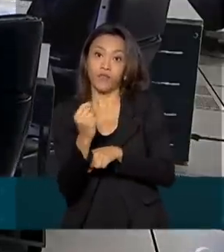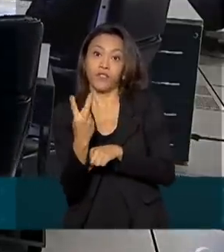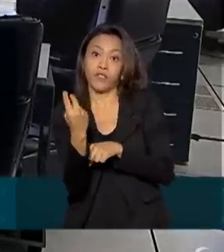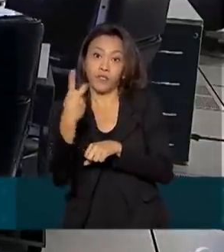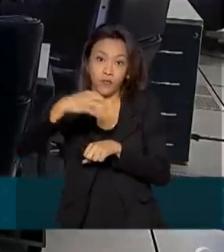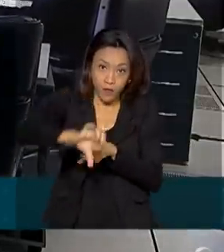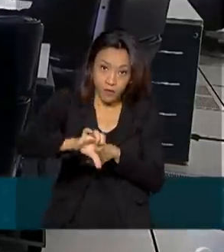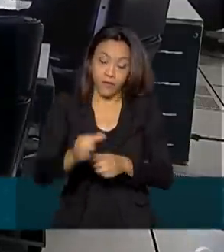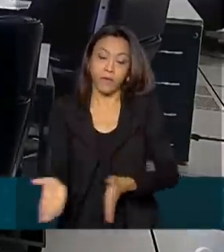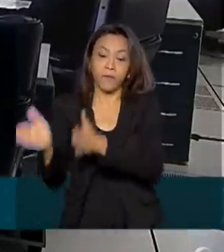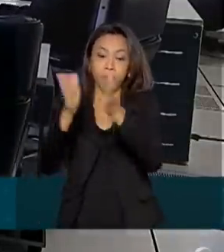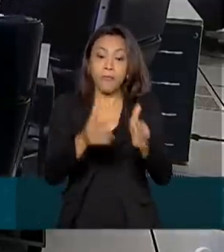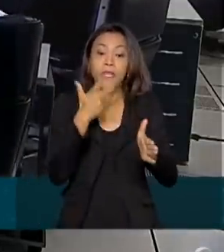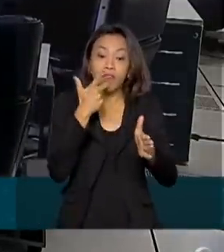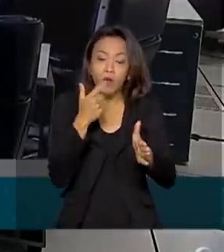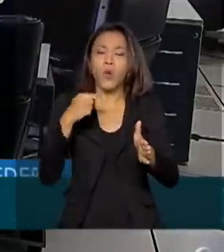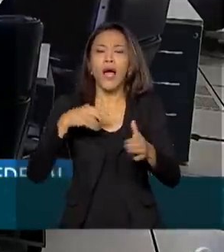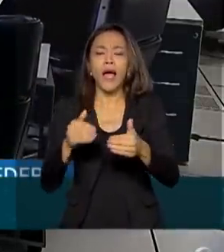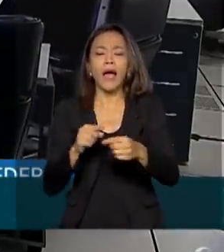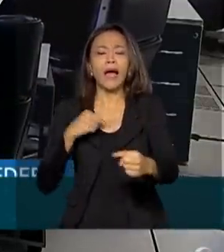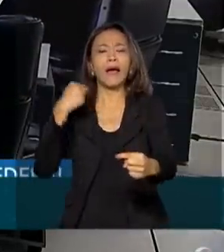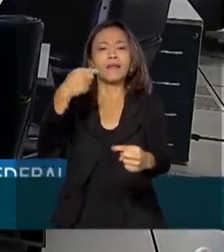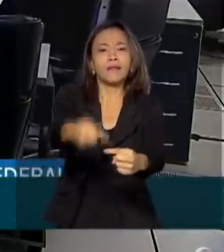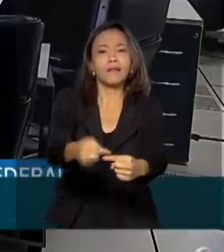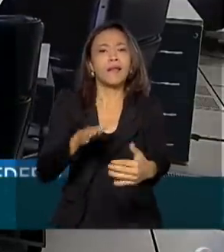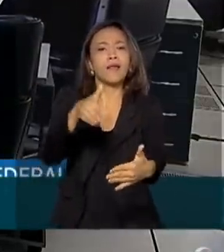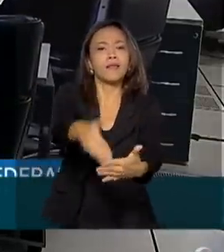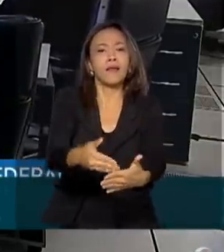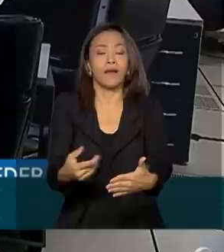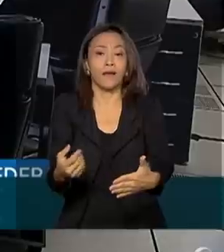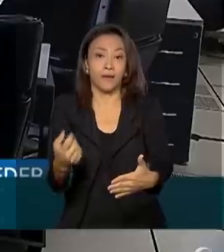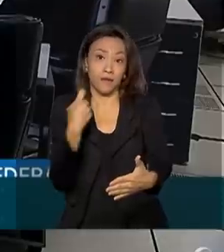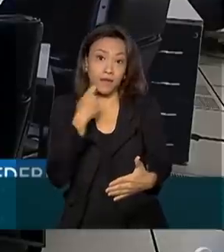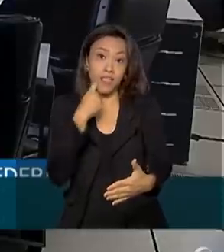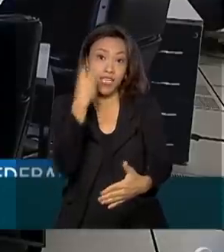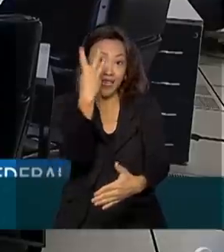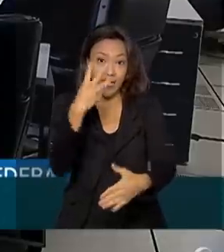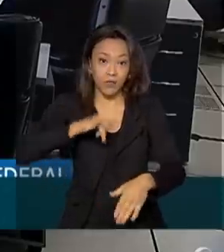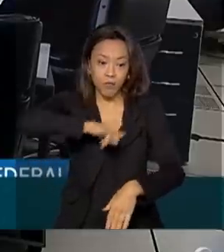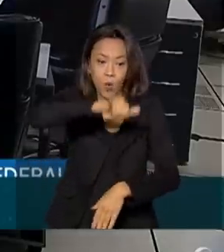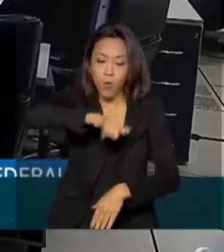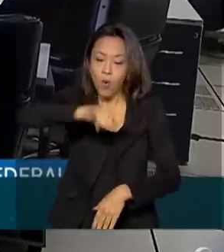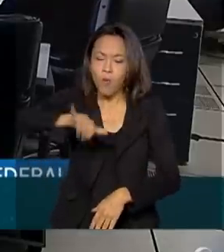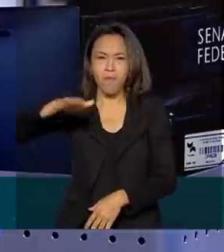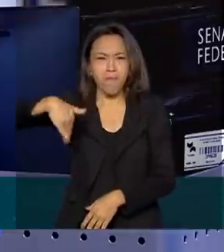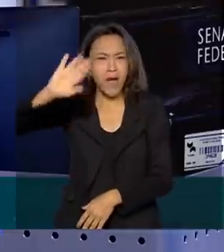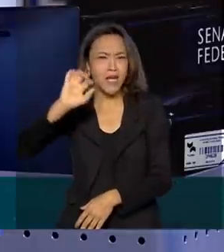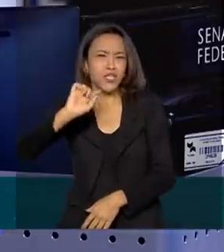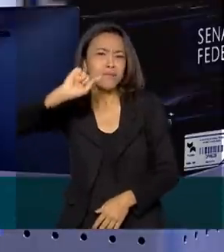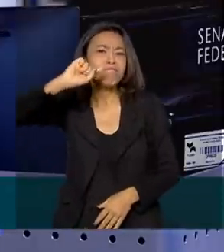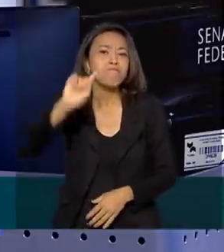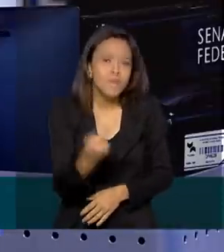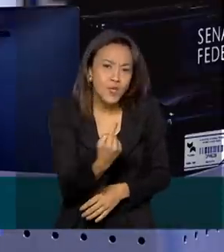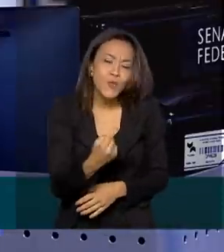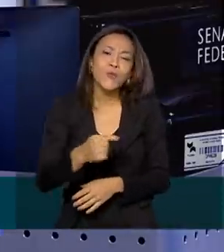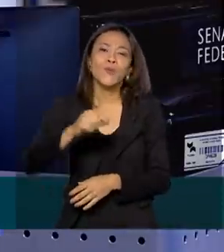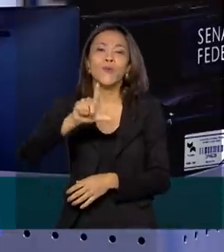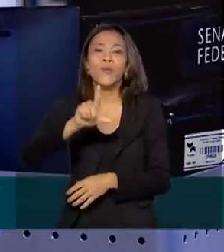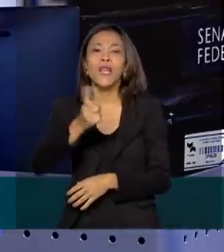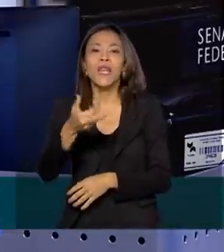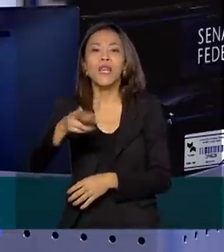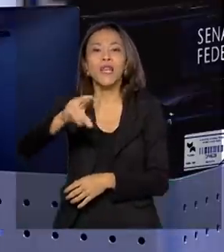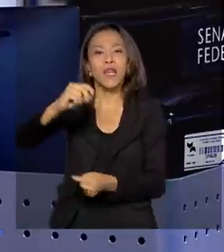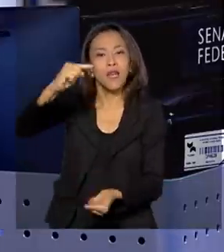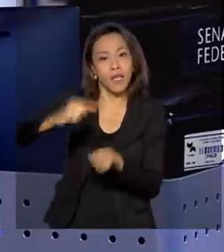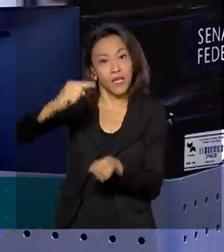chegada até a próxima sexta-feira de três voos da China com mais de mil litros de IFA. Permite a fabricação de